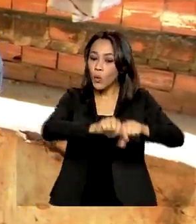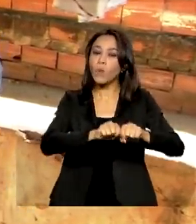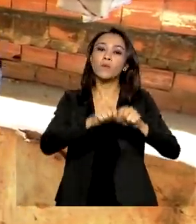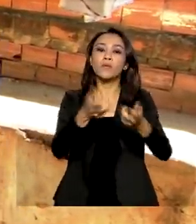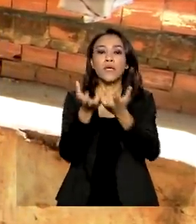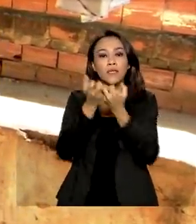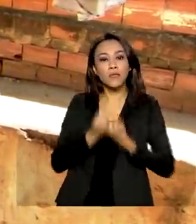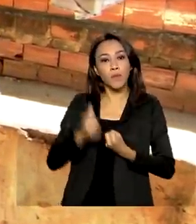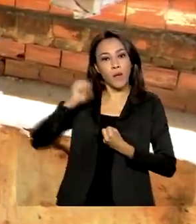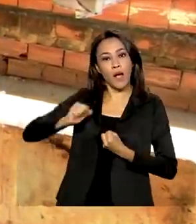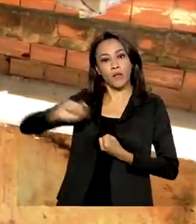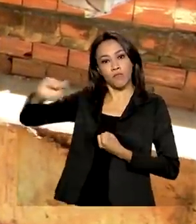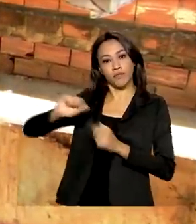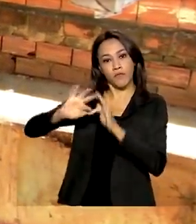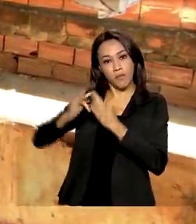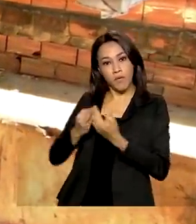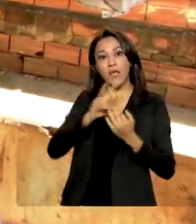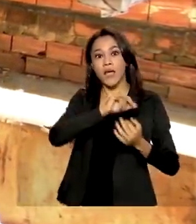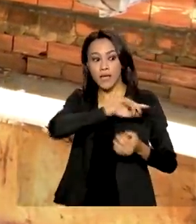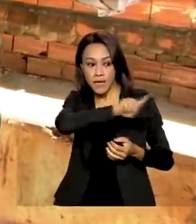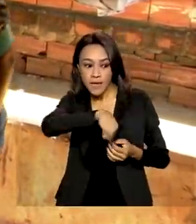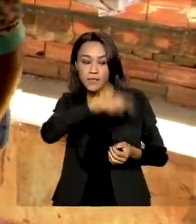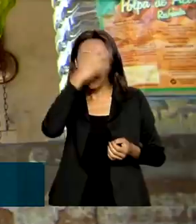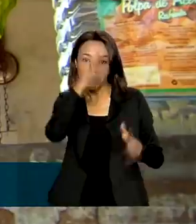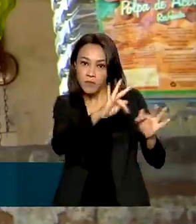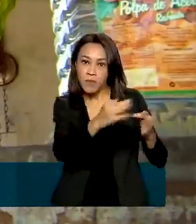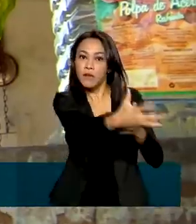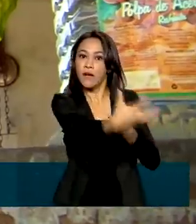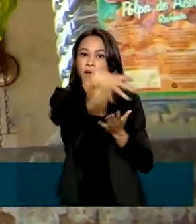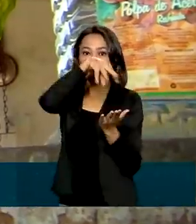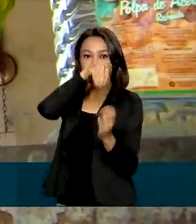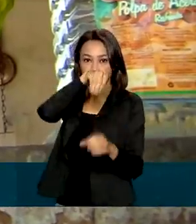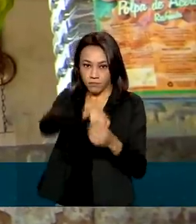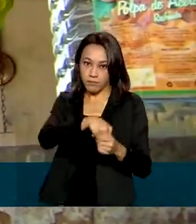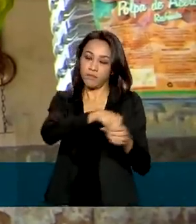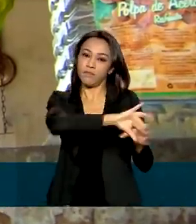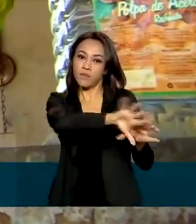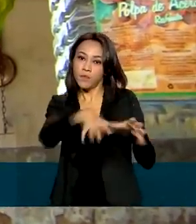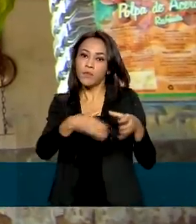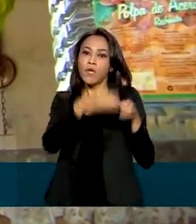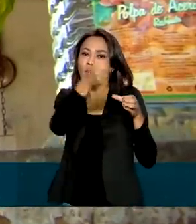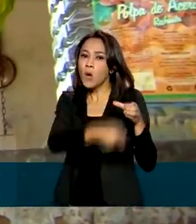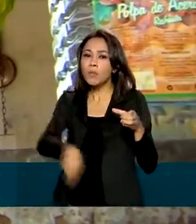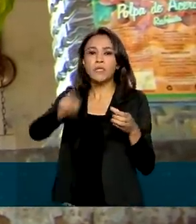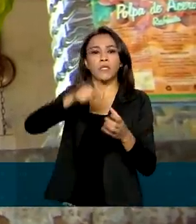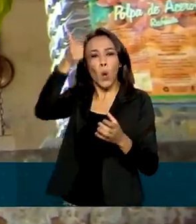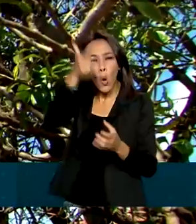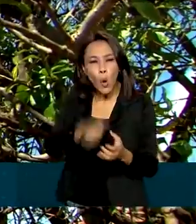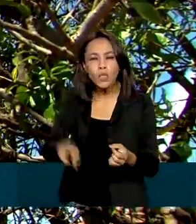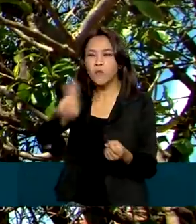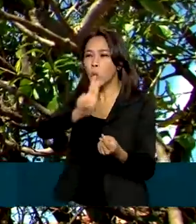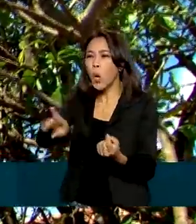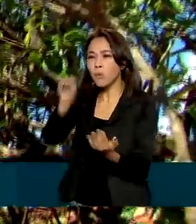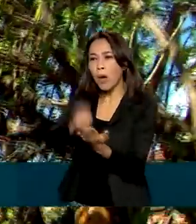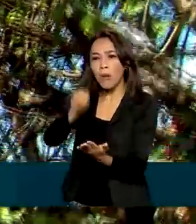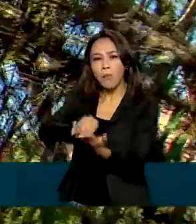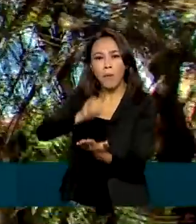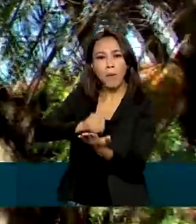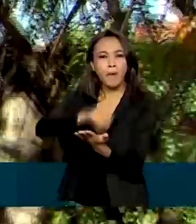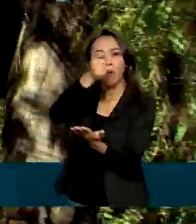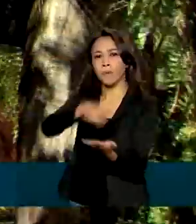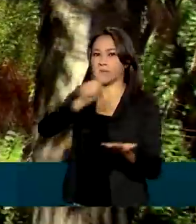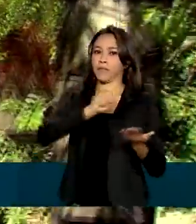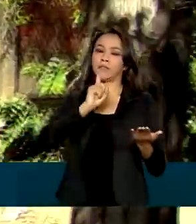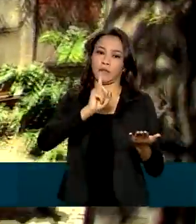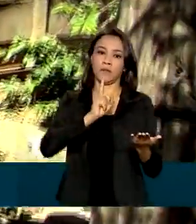o Bolsa Família vão entrar automaticamente no Auxílio Brasil, sem a necessidade de fazer recadastramento. Já quem quiser